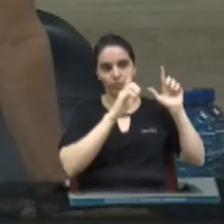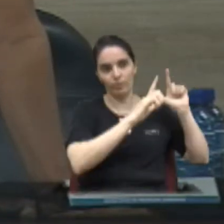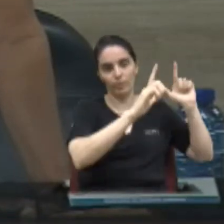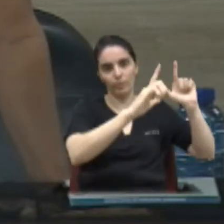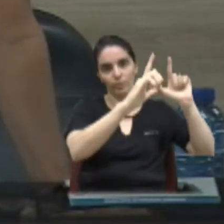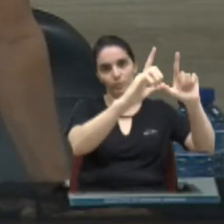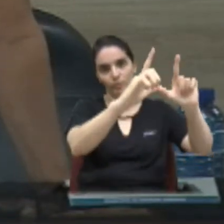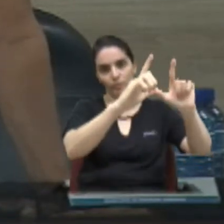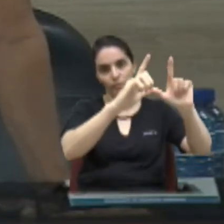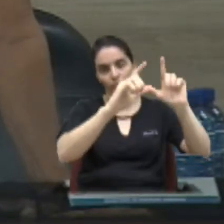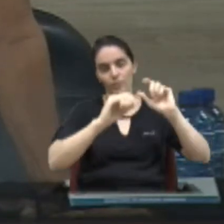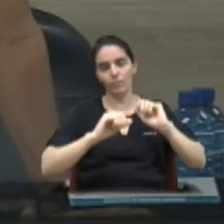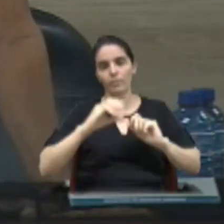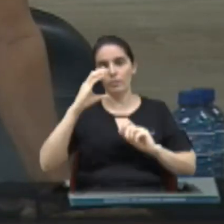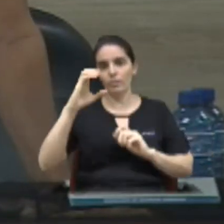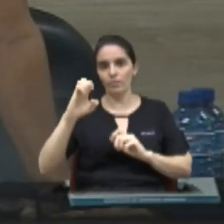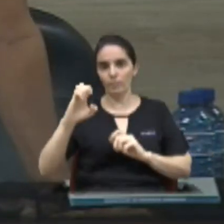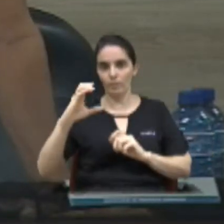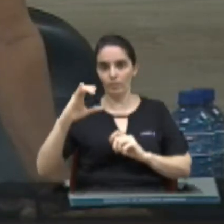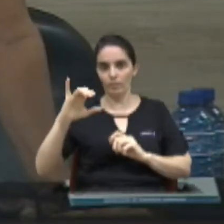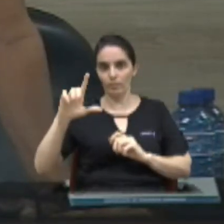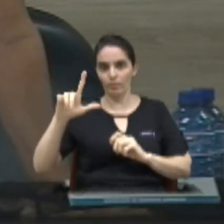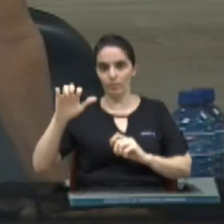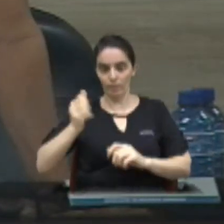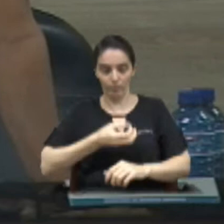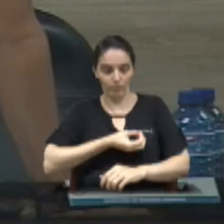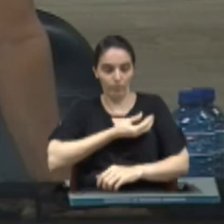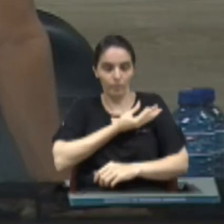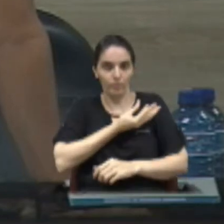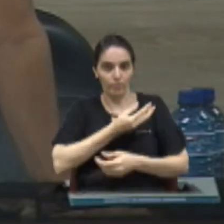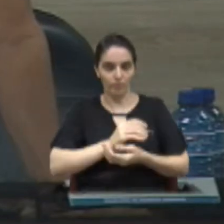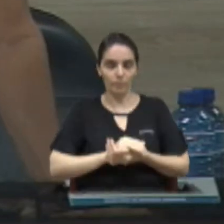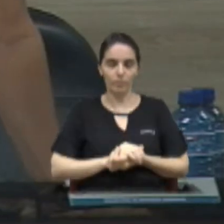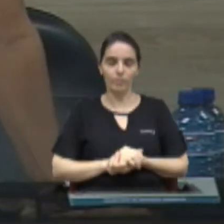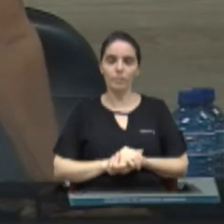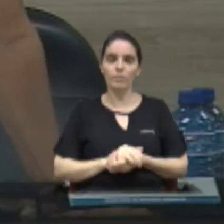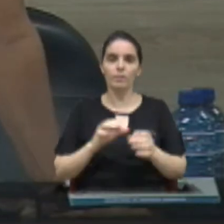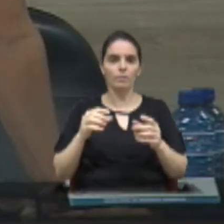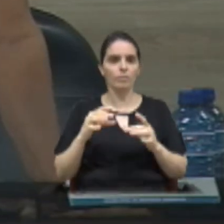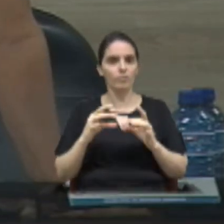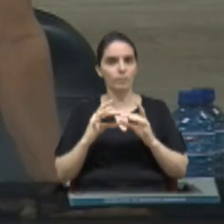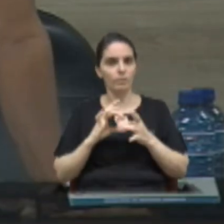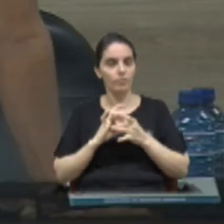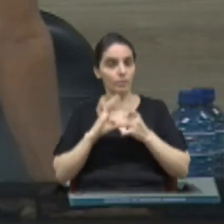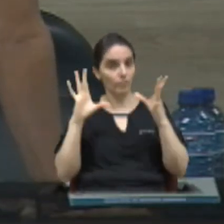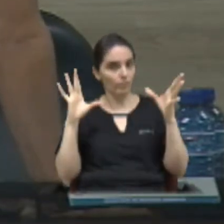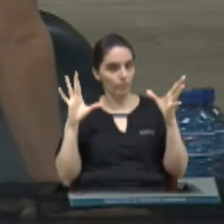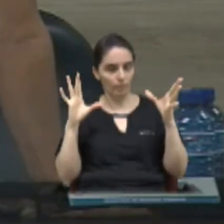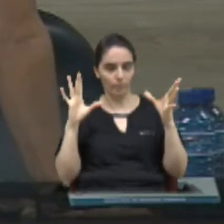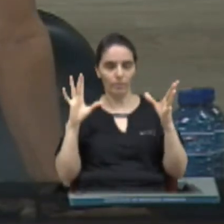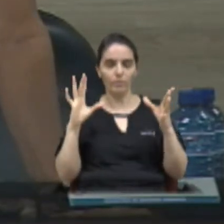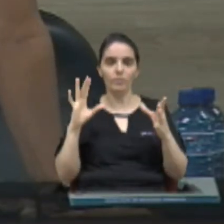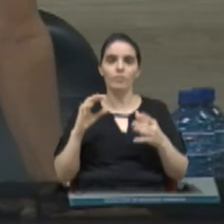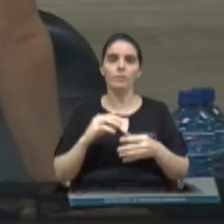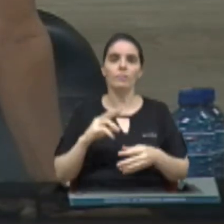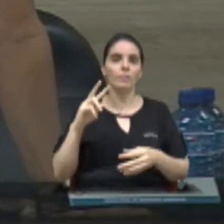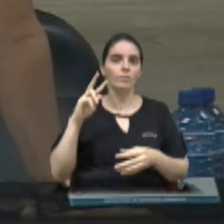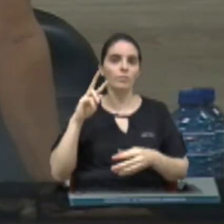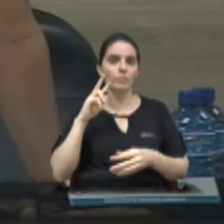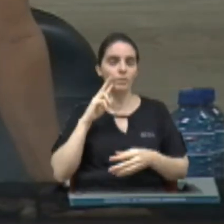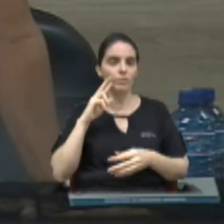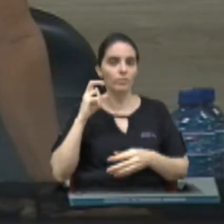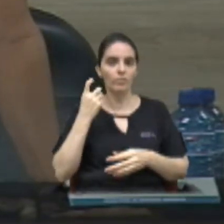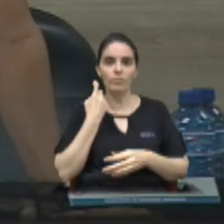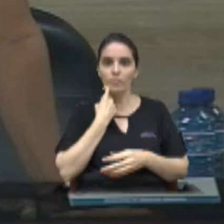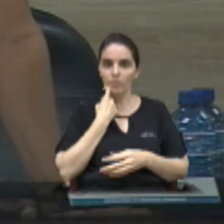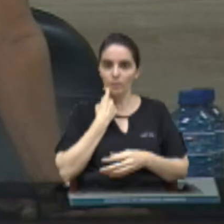Silvio Verguel de Sicília homenagem a poetisa Cecília Quadros aberto ao público de segunda a sexta das 8 às 18 de 5